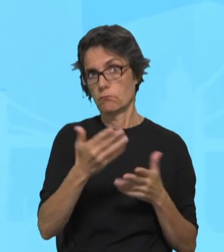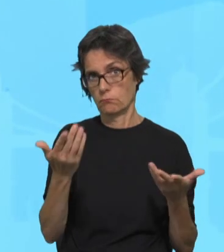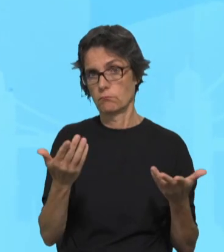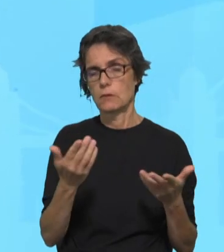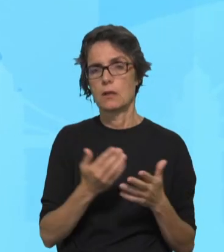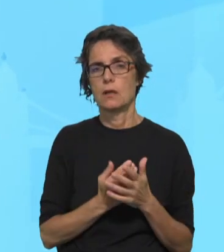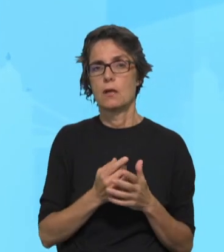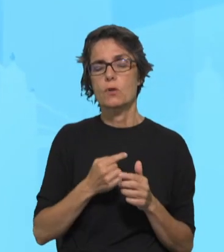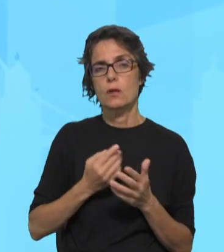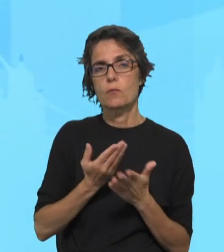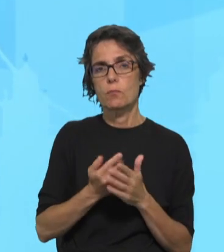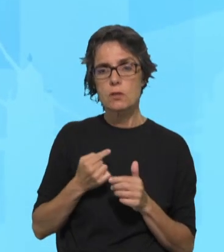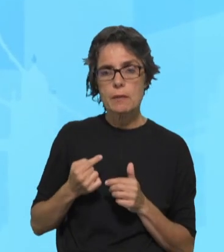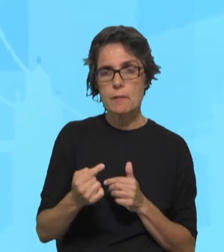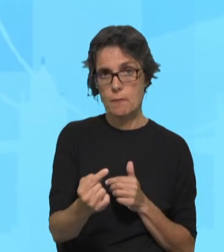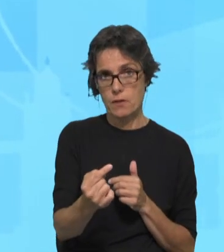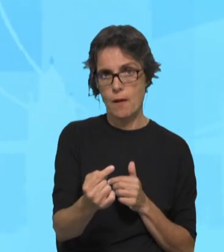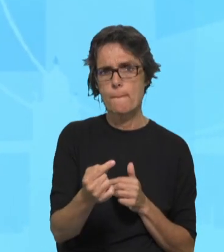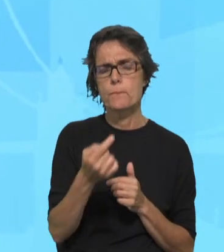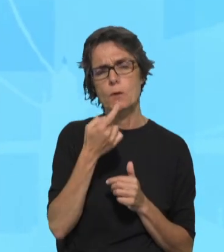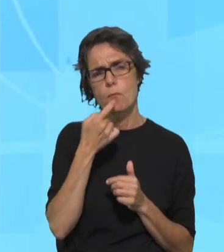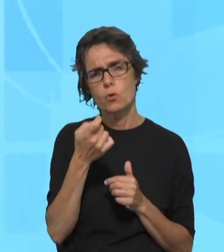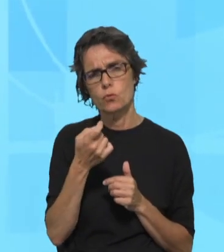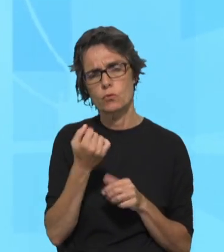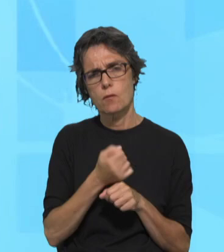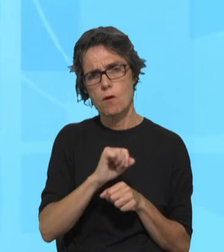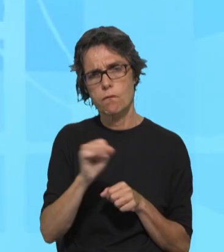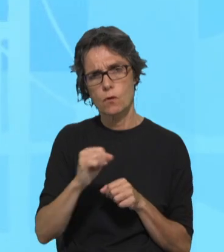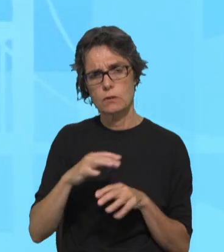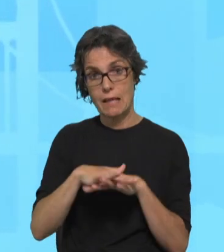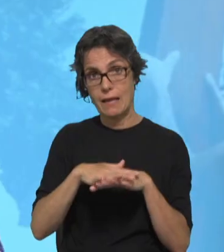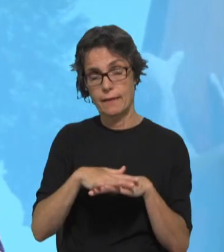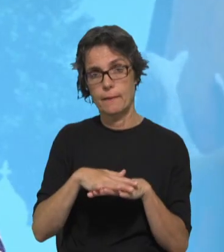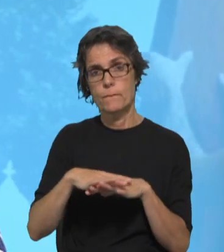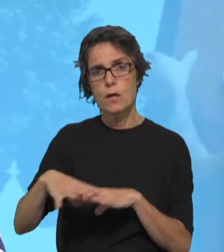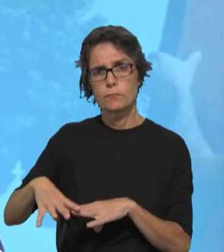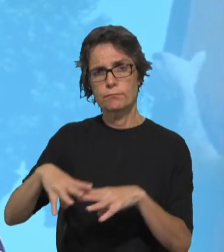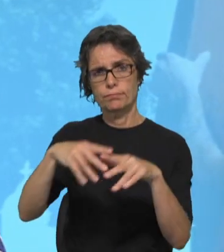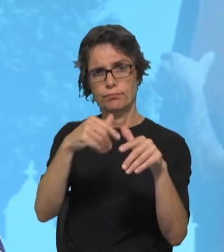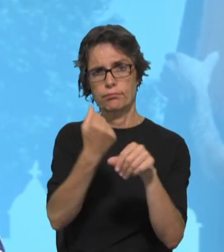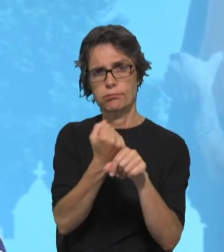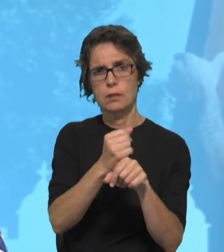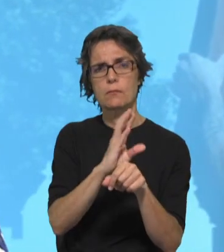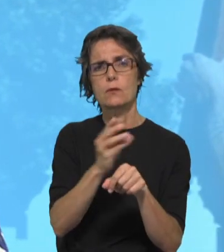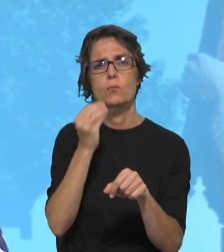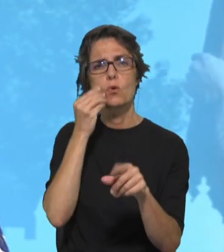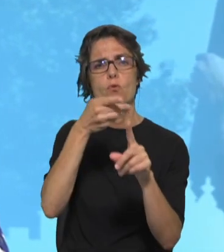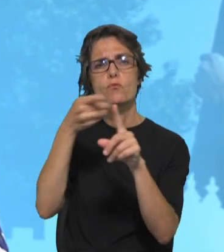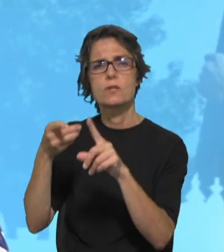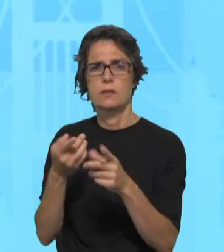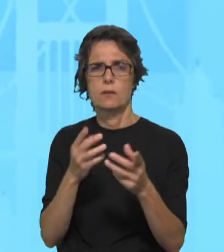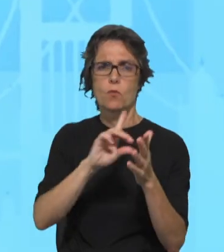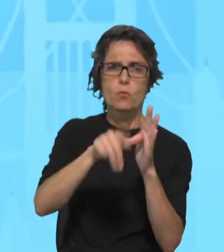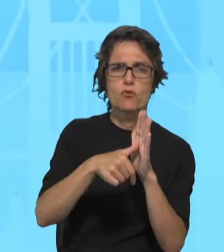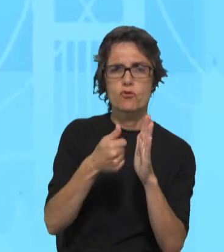todos os dias. O que é que vão desenvolvendo também nesta rede, não é? A quem querem chegar, os projetos que vão